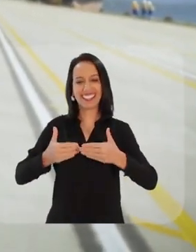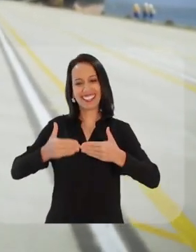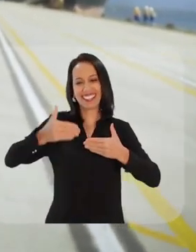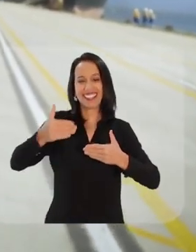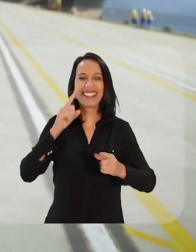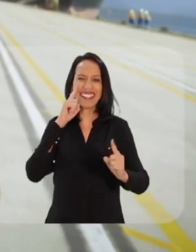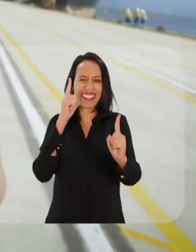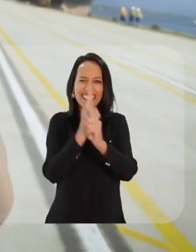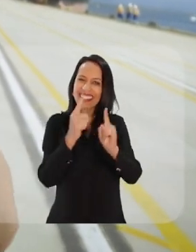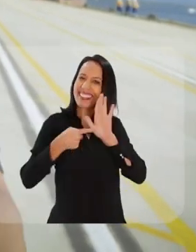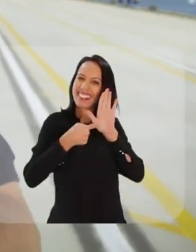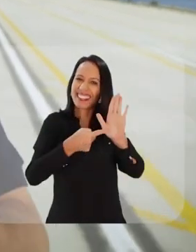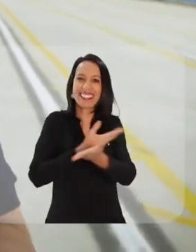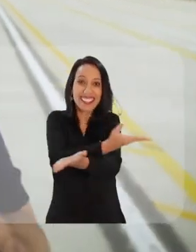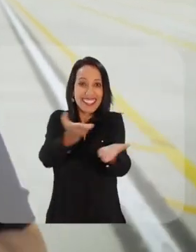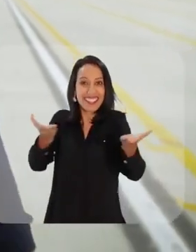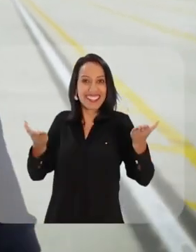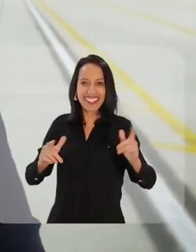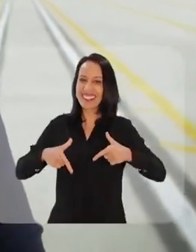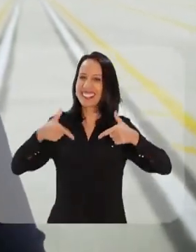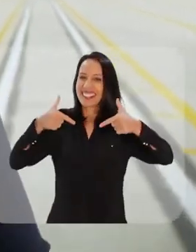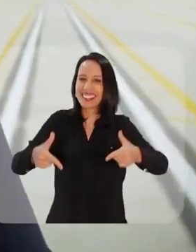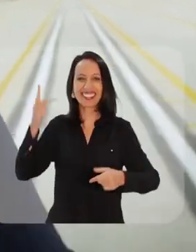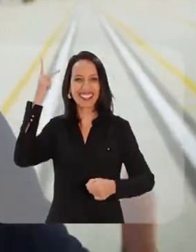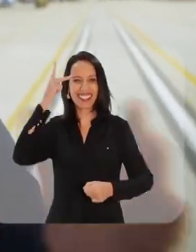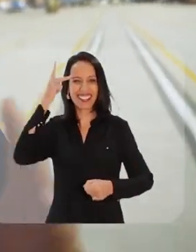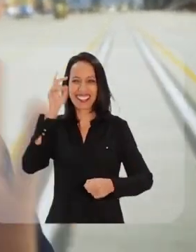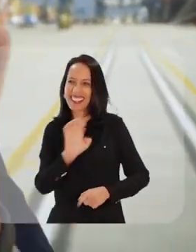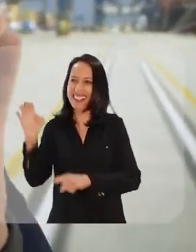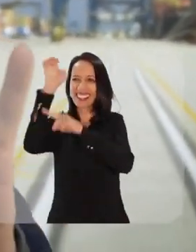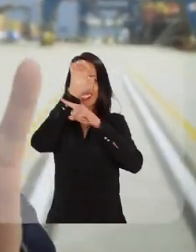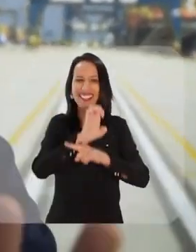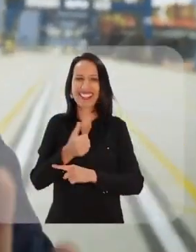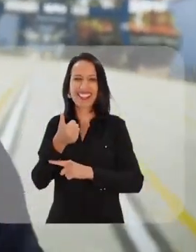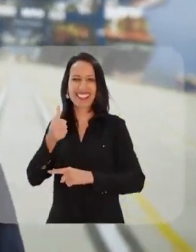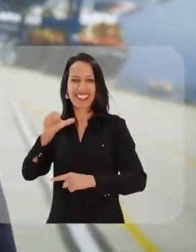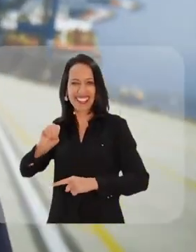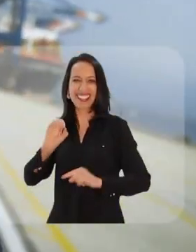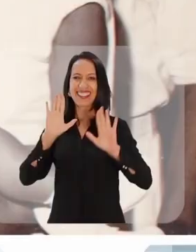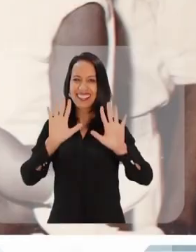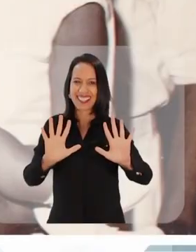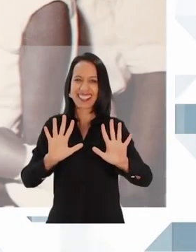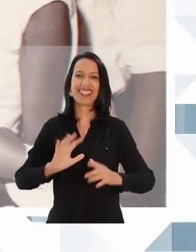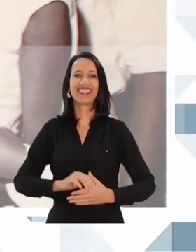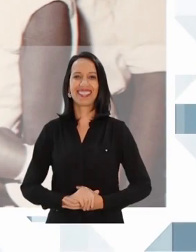Nos próximos encontros eu vou mostrar pra você como fazer de São Paulo um Estado nota 10.